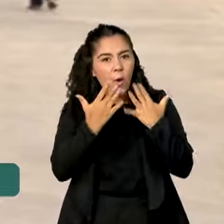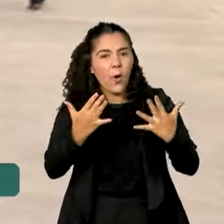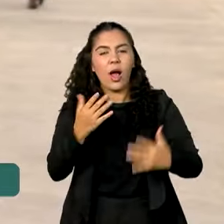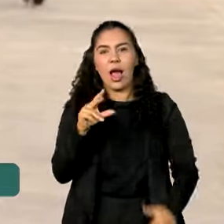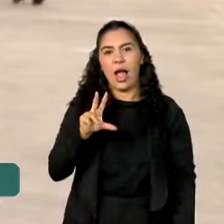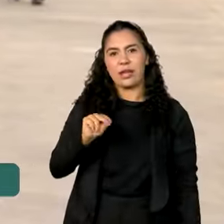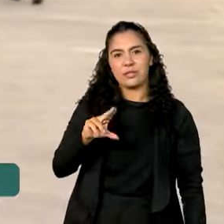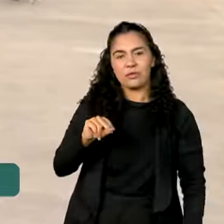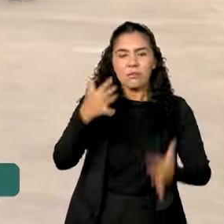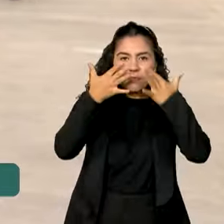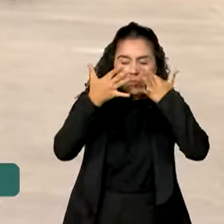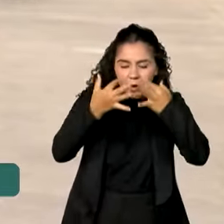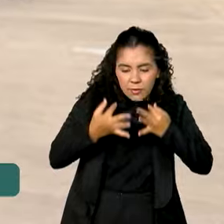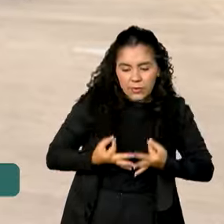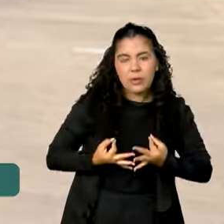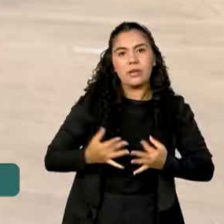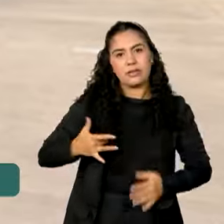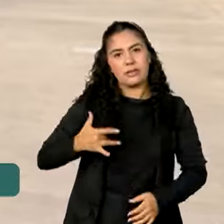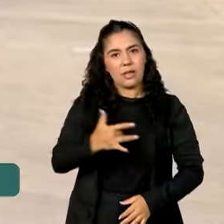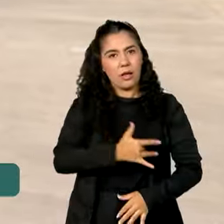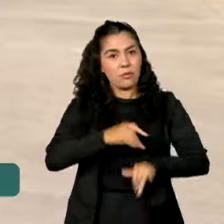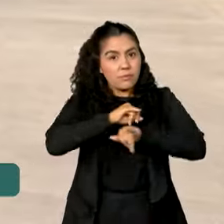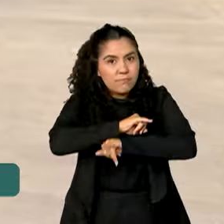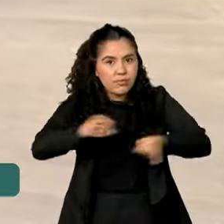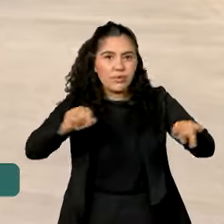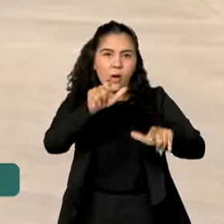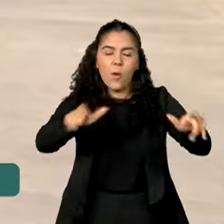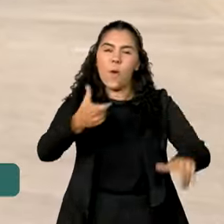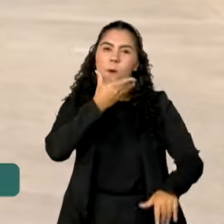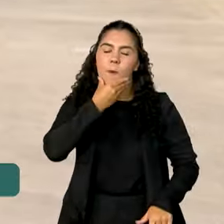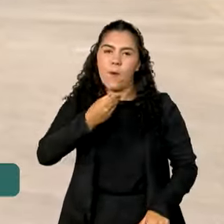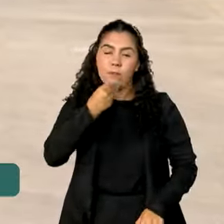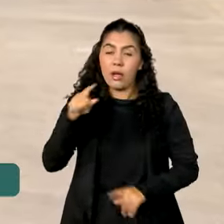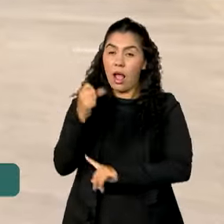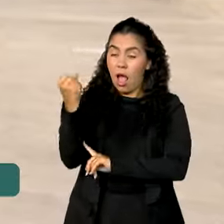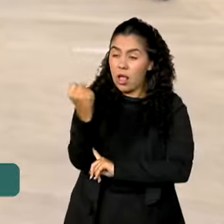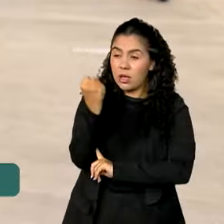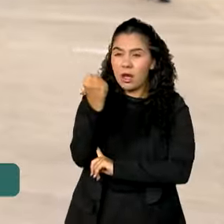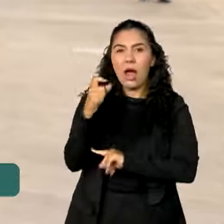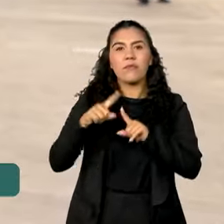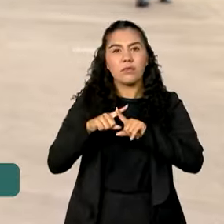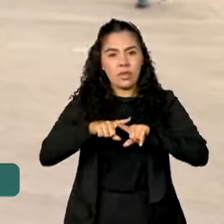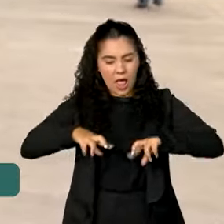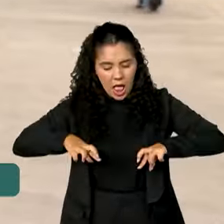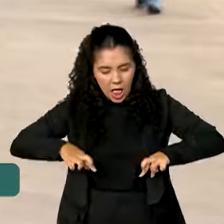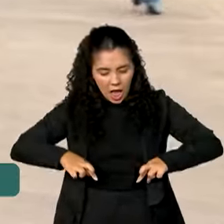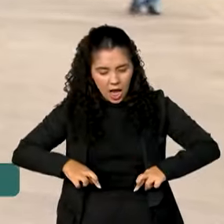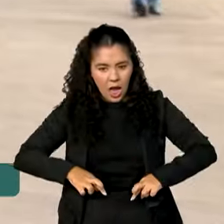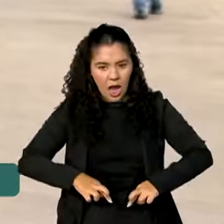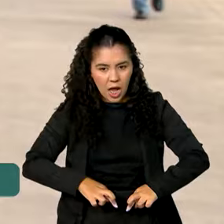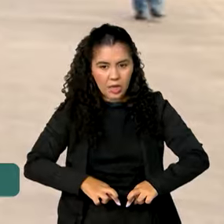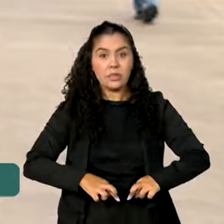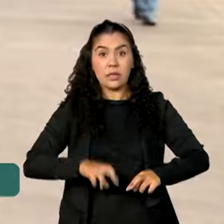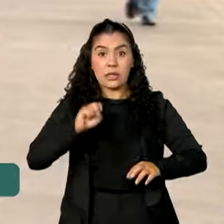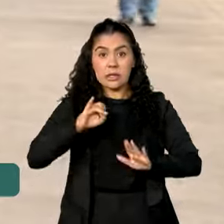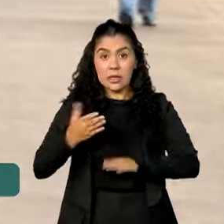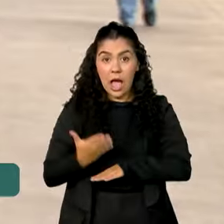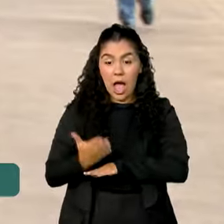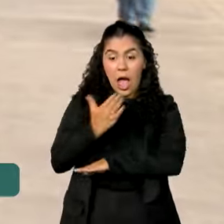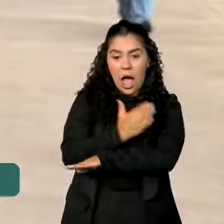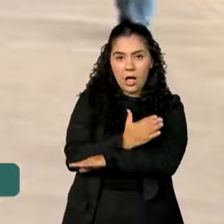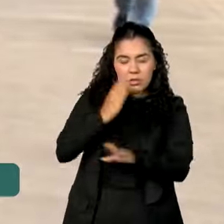saúde e evitar surpresas. Apesar de grave, o câncer da próstata, se detectado precocemente,